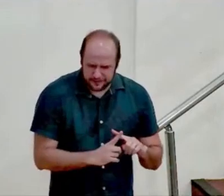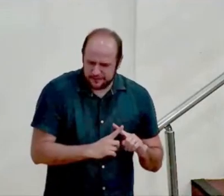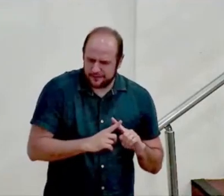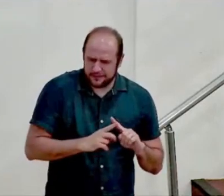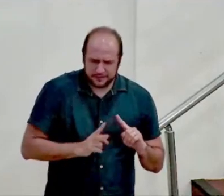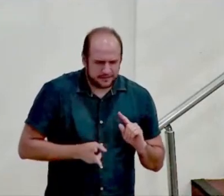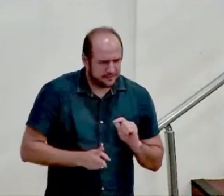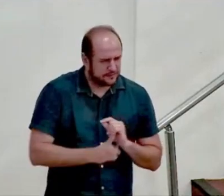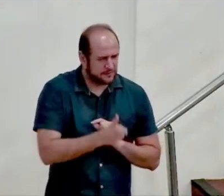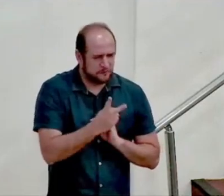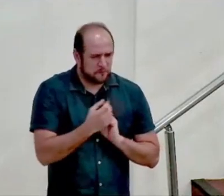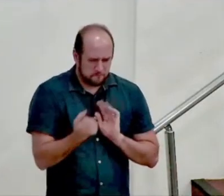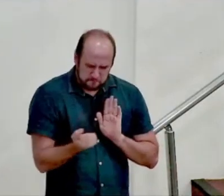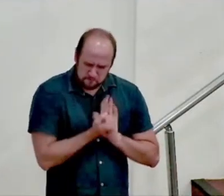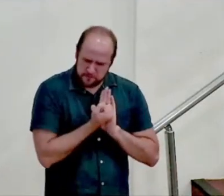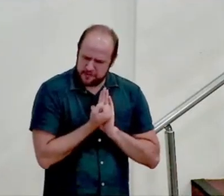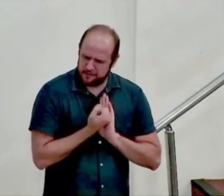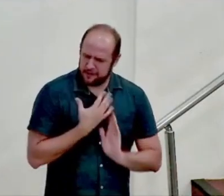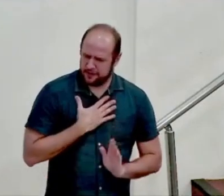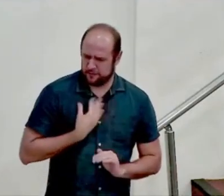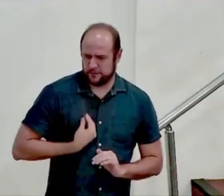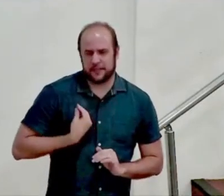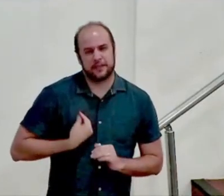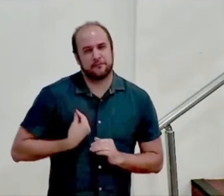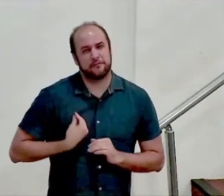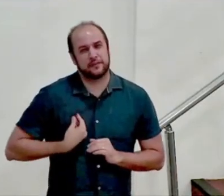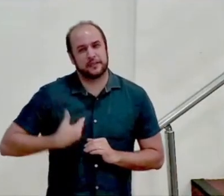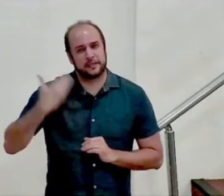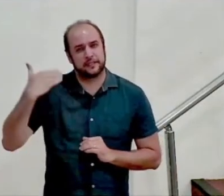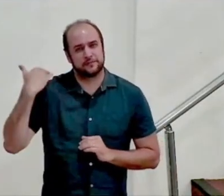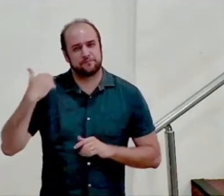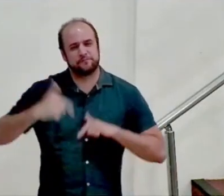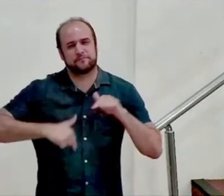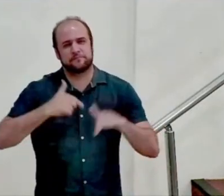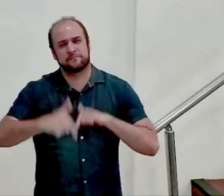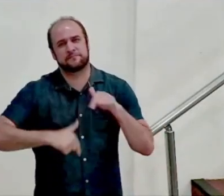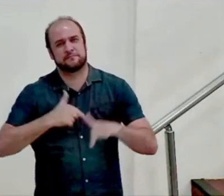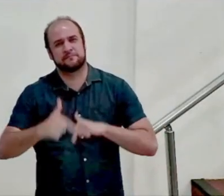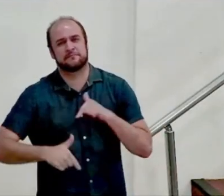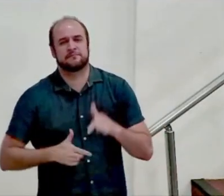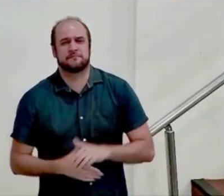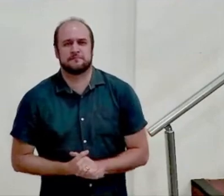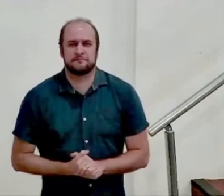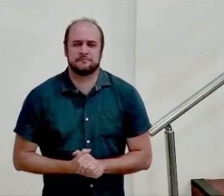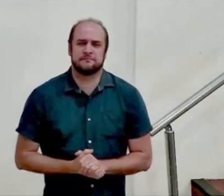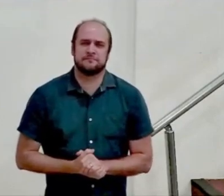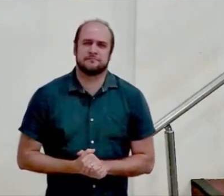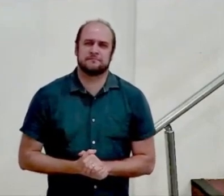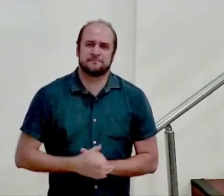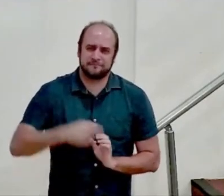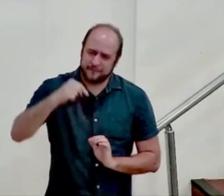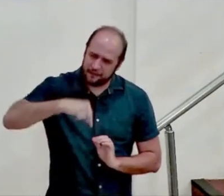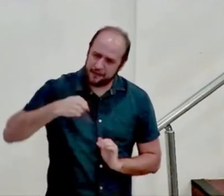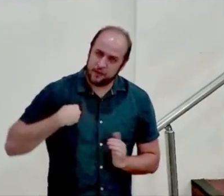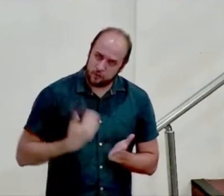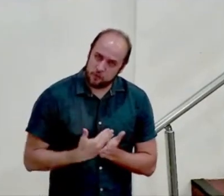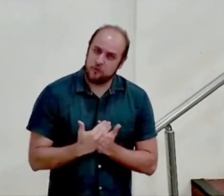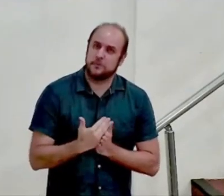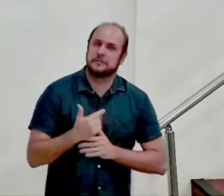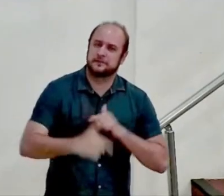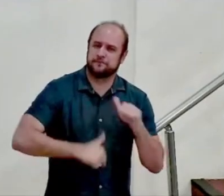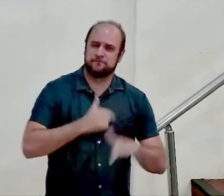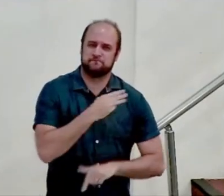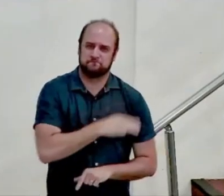marcante na minha caminhada e no meu ministério, foi aqui que eu comecei meu ministério,